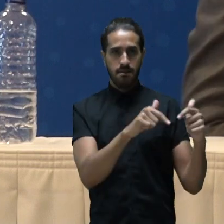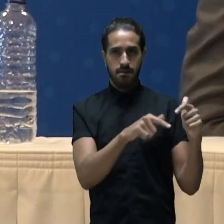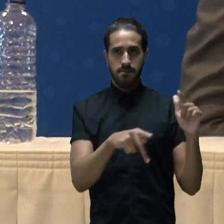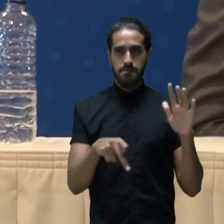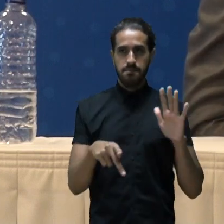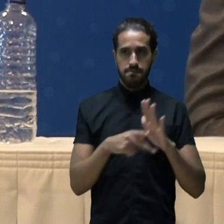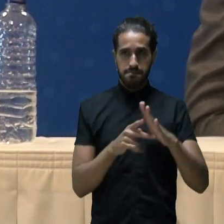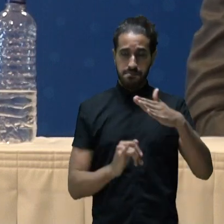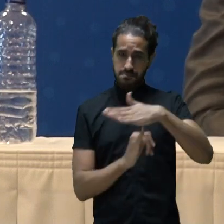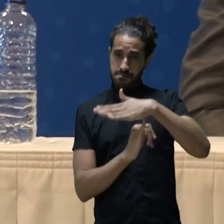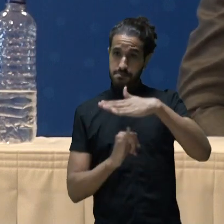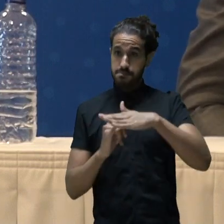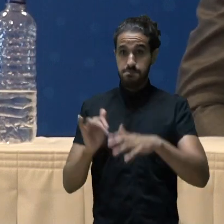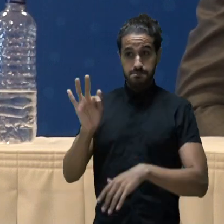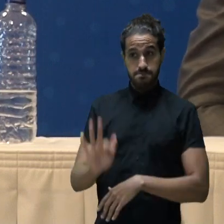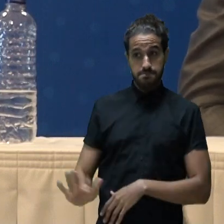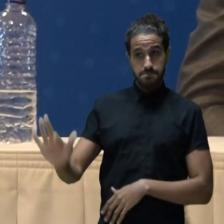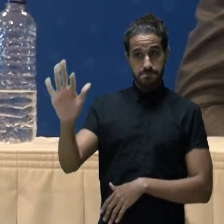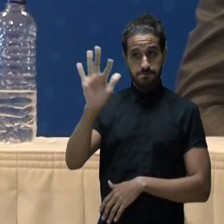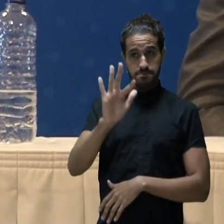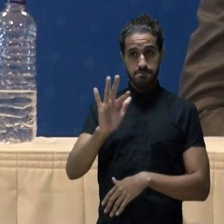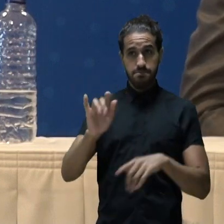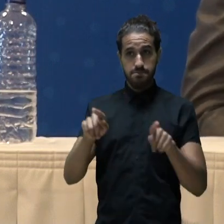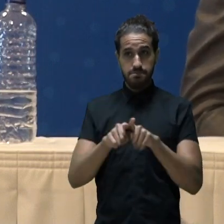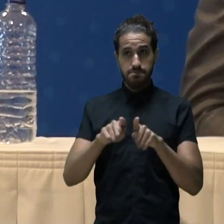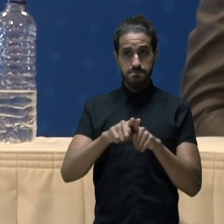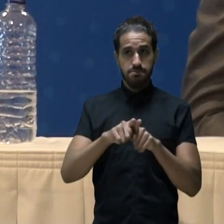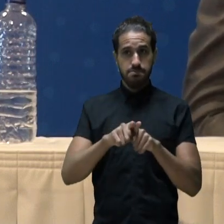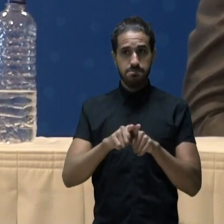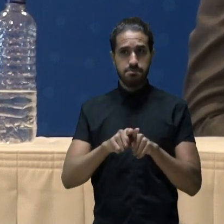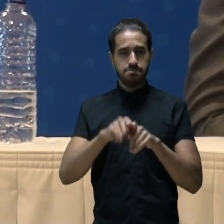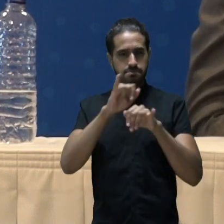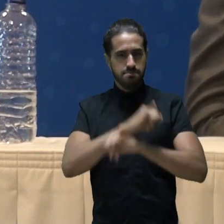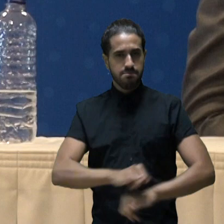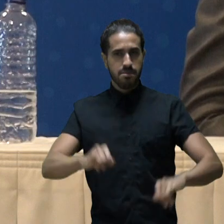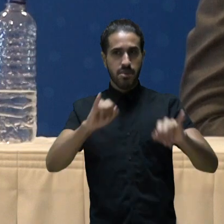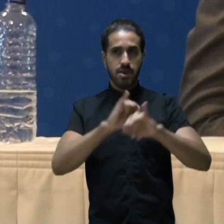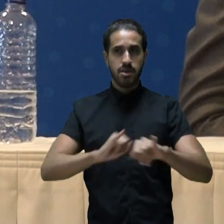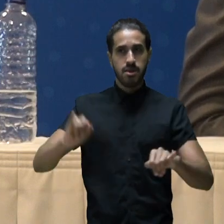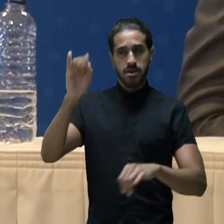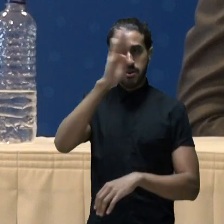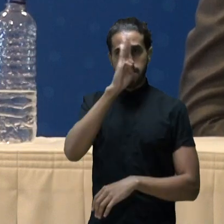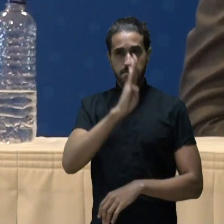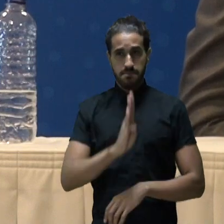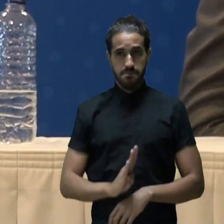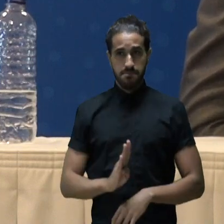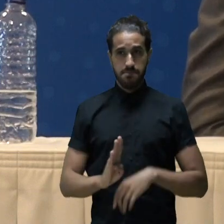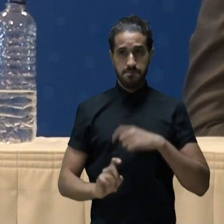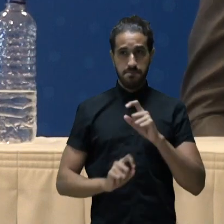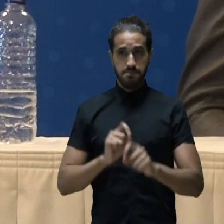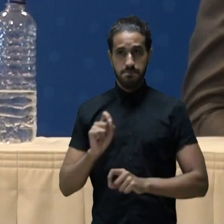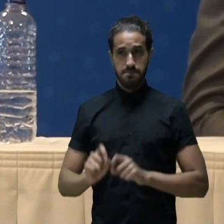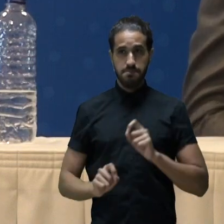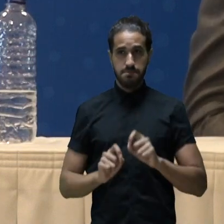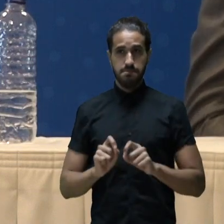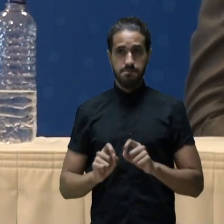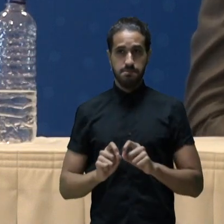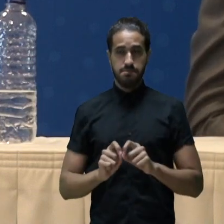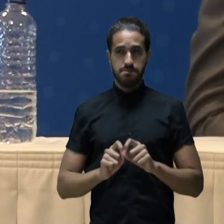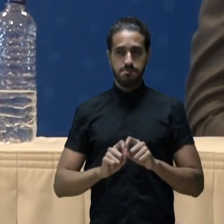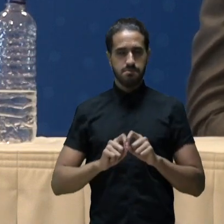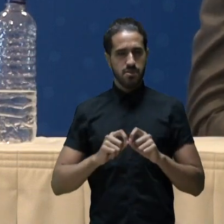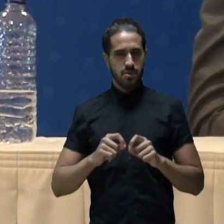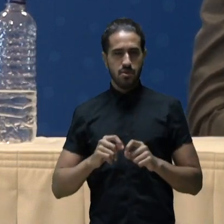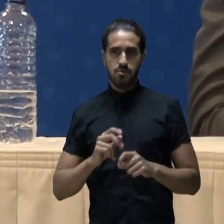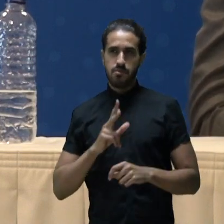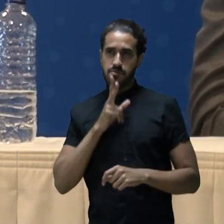trabalho dos institutos federais e dar a conhecer ao Brasil essa grande